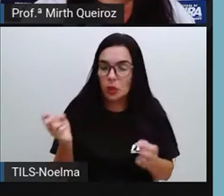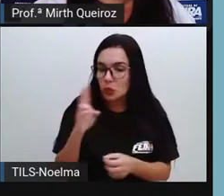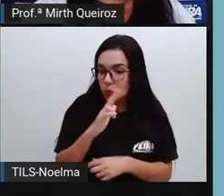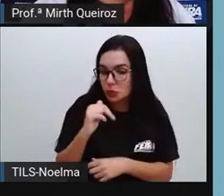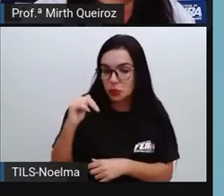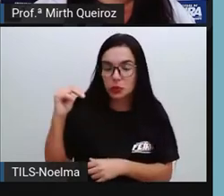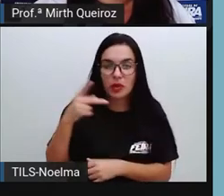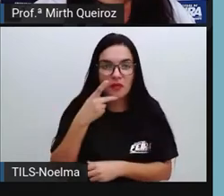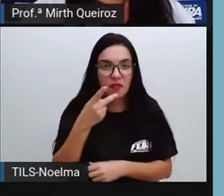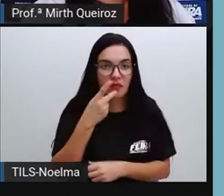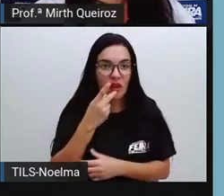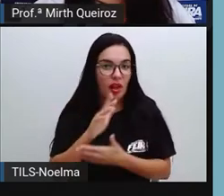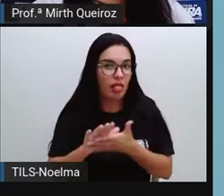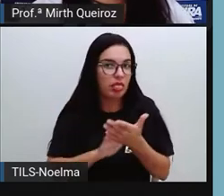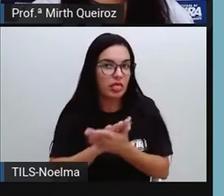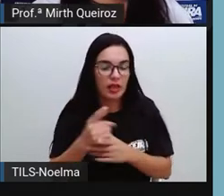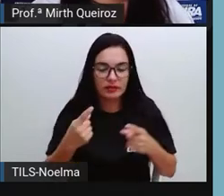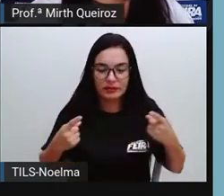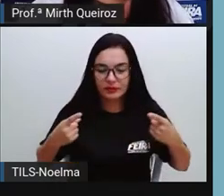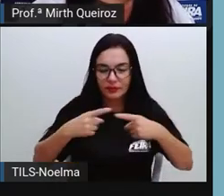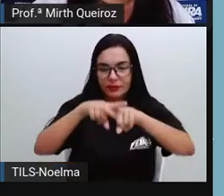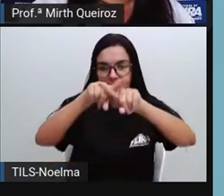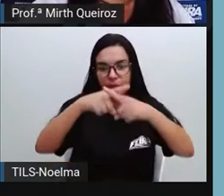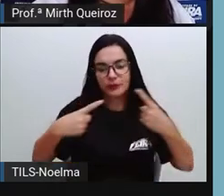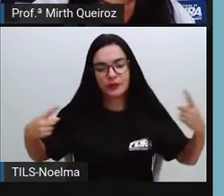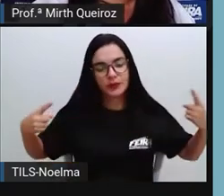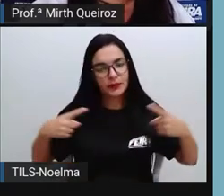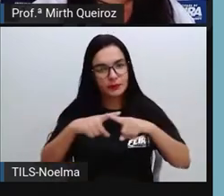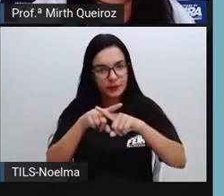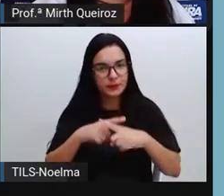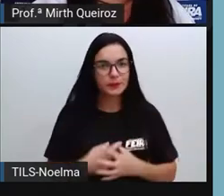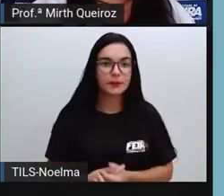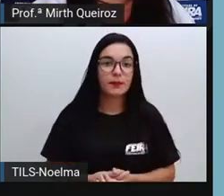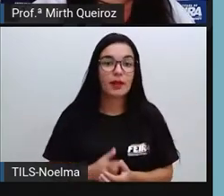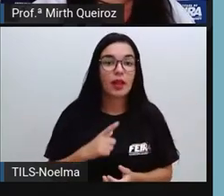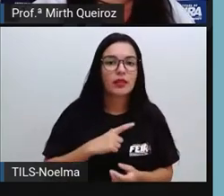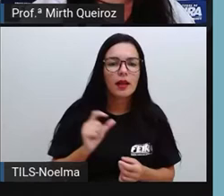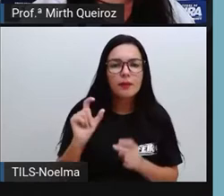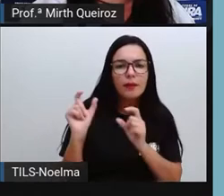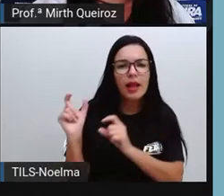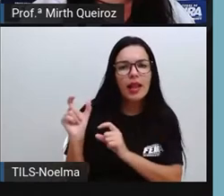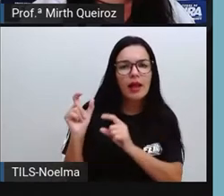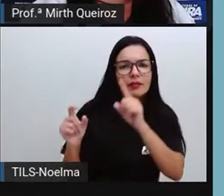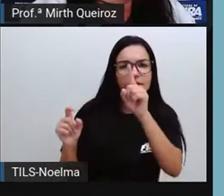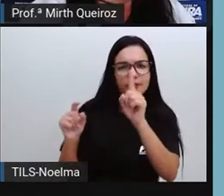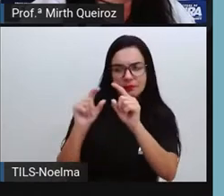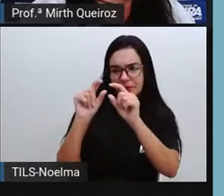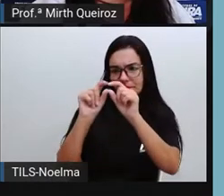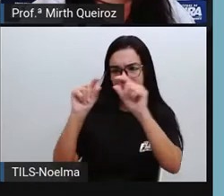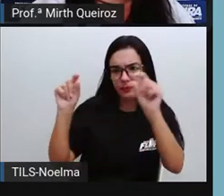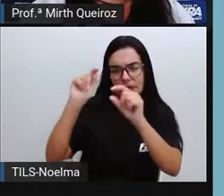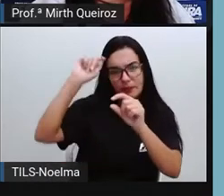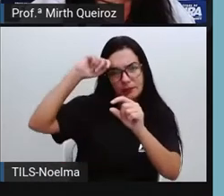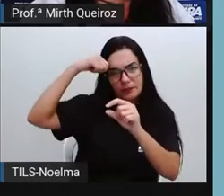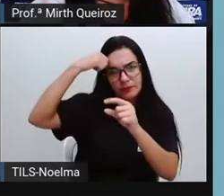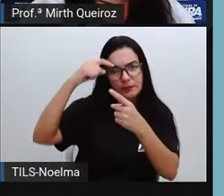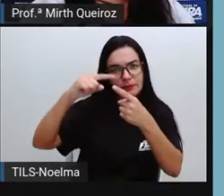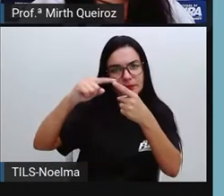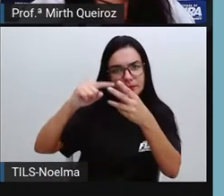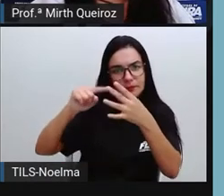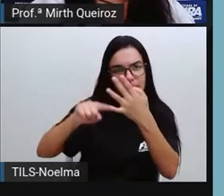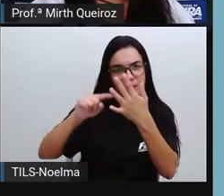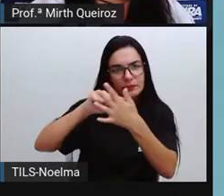falou em fio ou em enfiar. Aí nós temos as palavras em destaque. Tratou, vestiu-se,